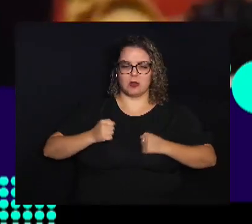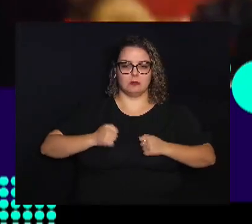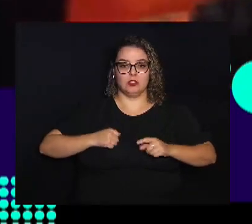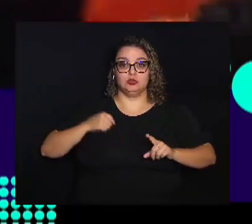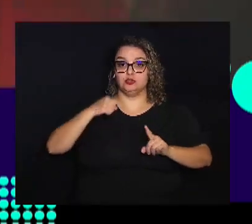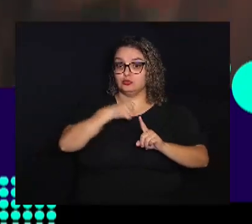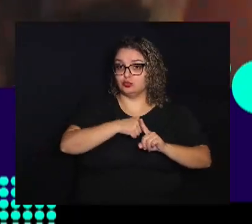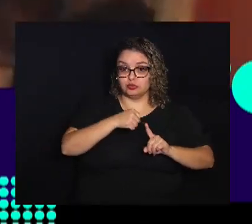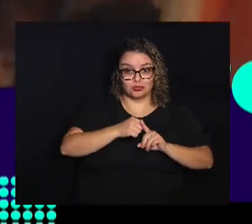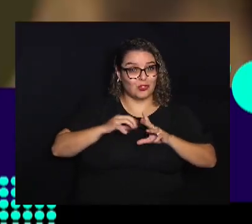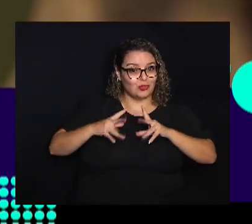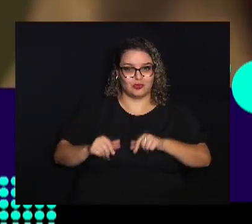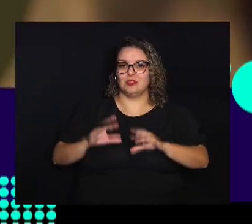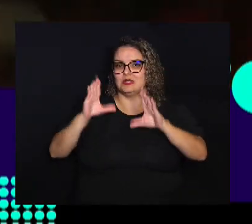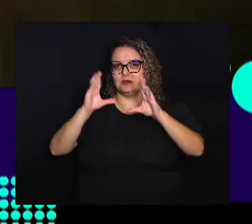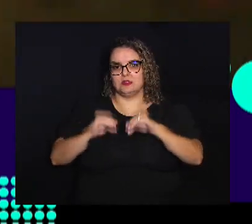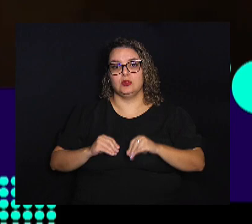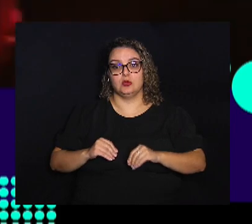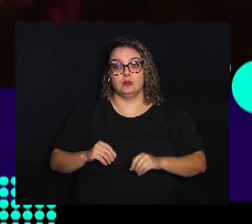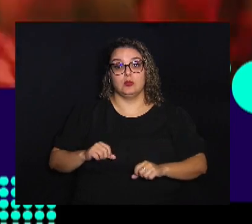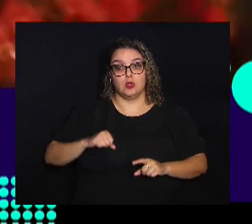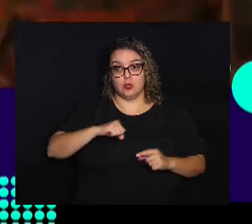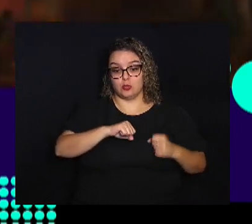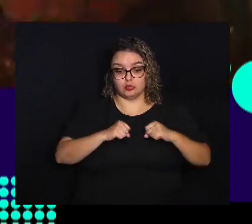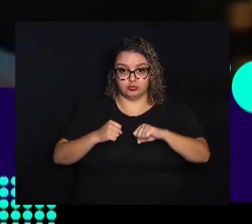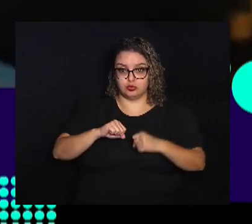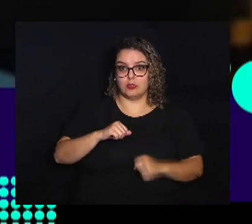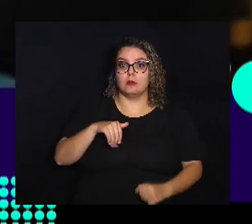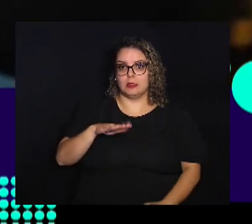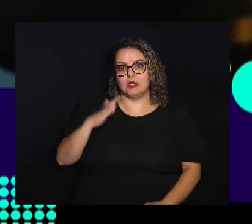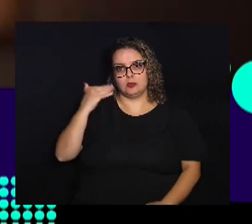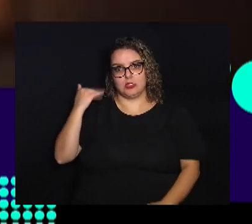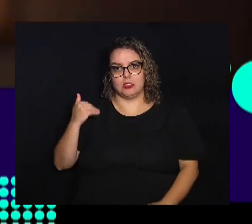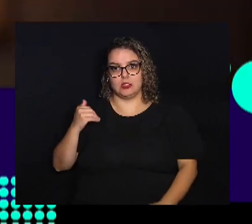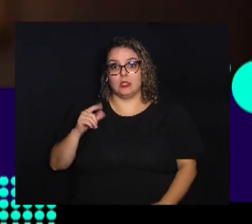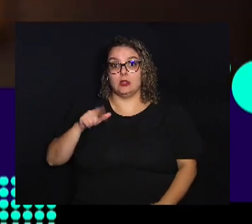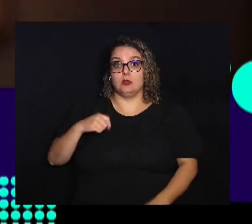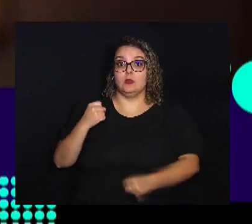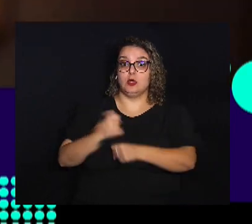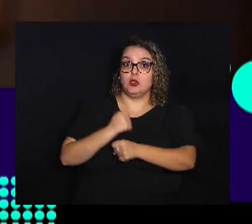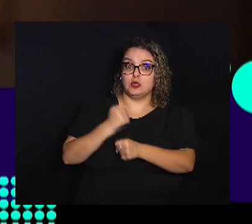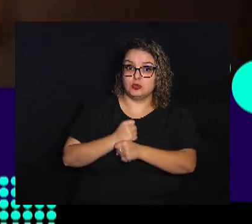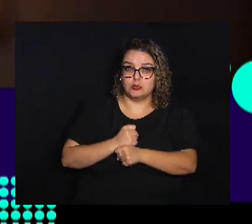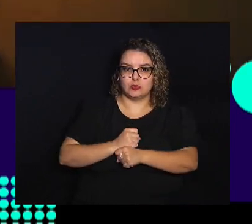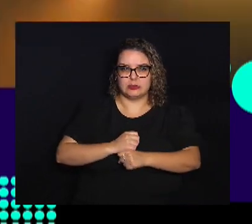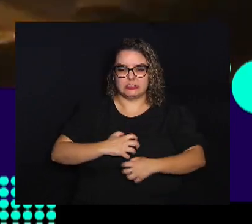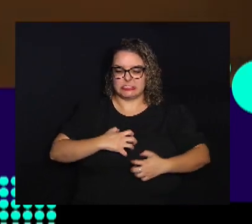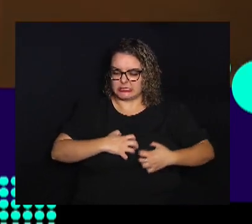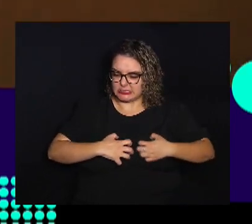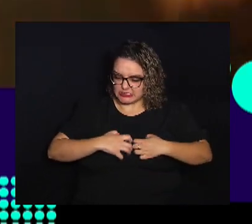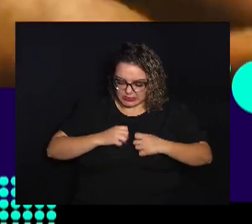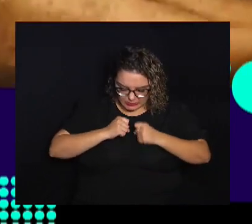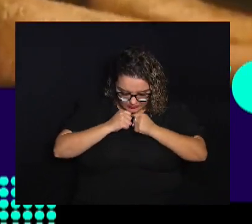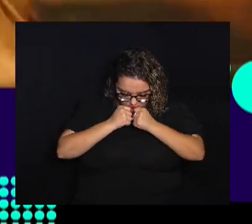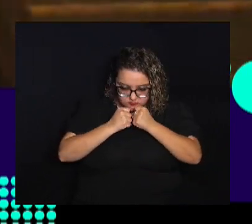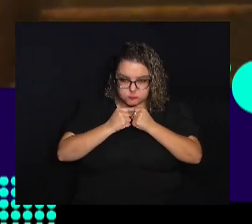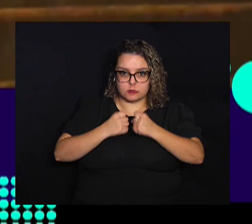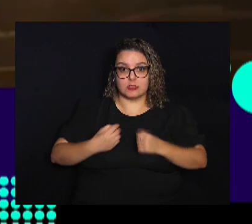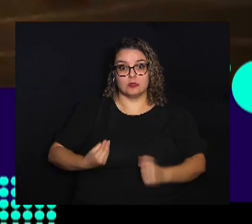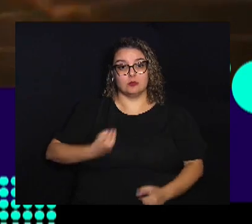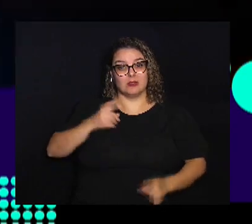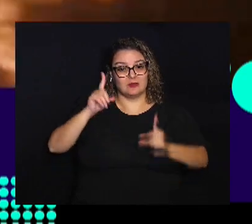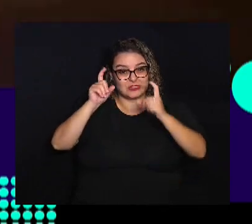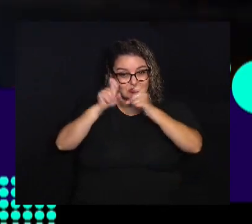Todas as noites Por lutadores Por Por populares Após anos De raiva Contida E uma vida Muito dura